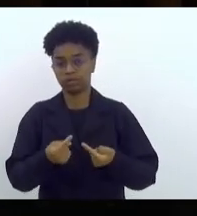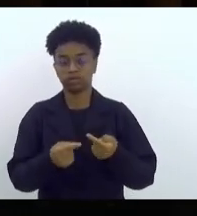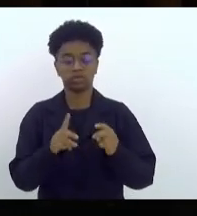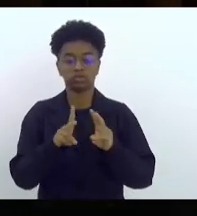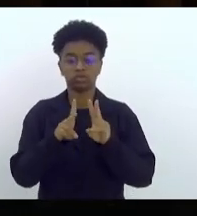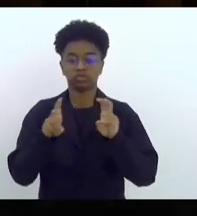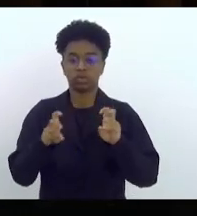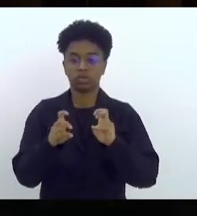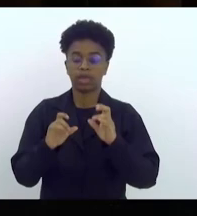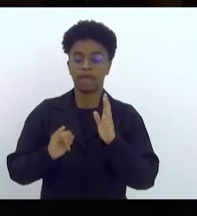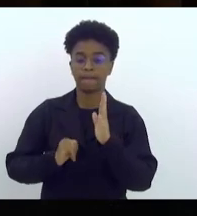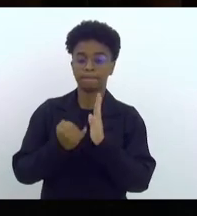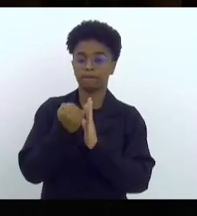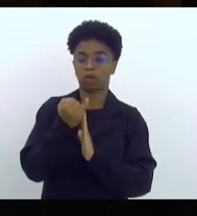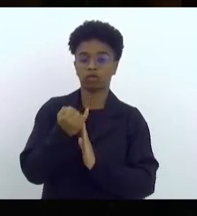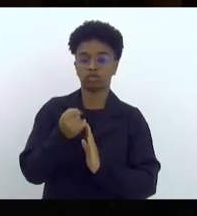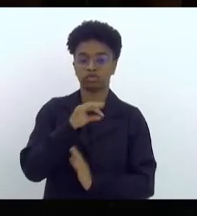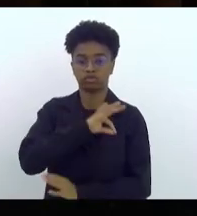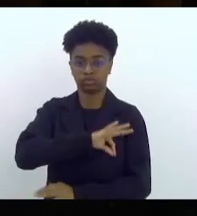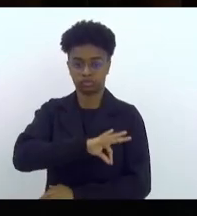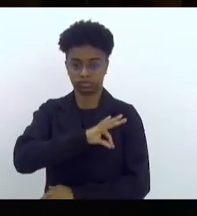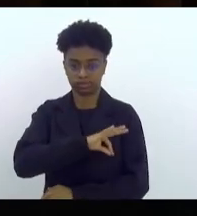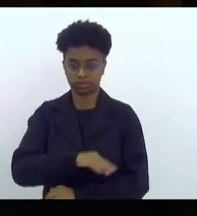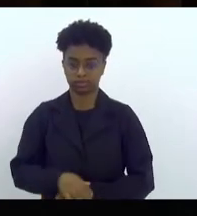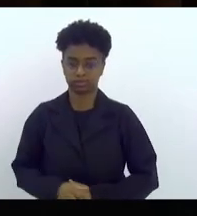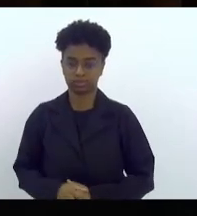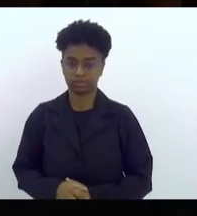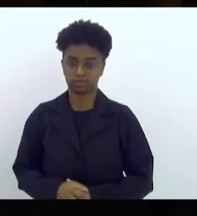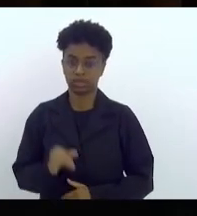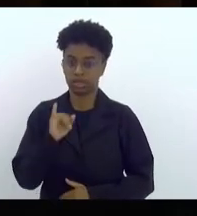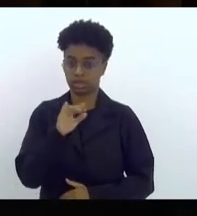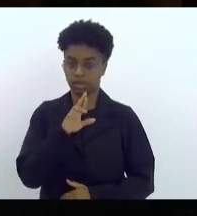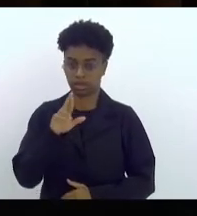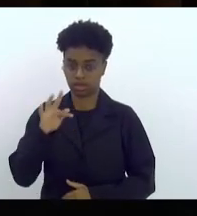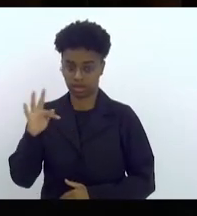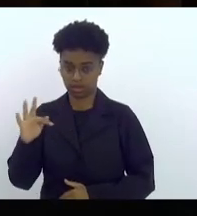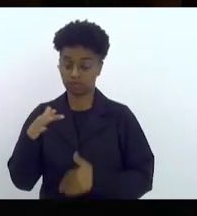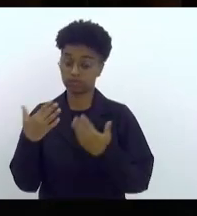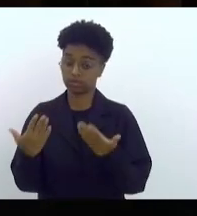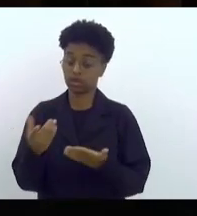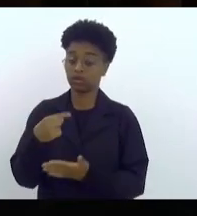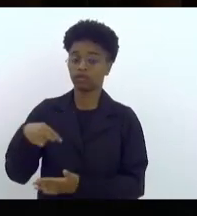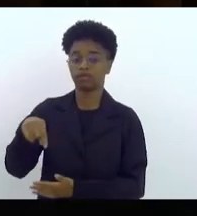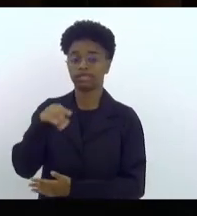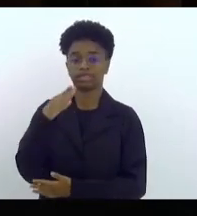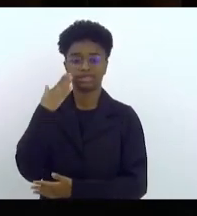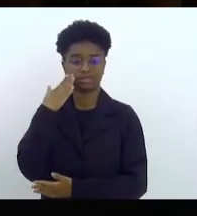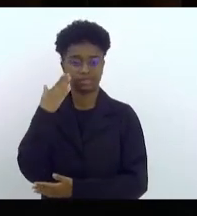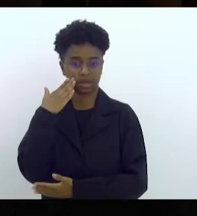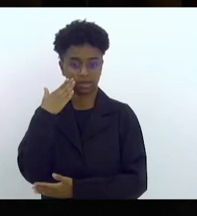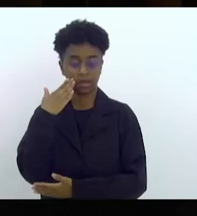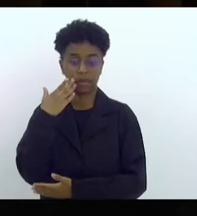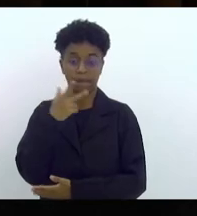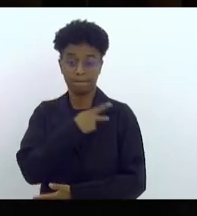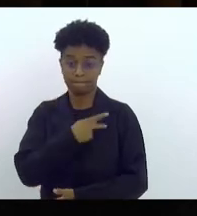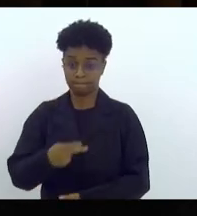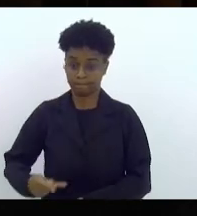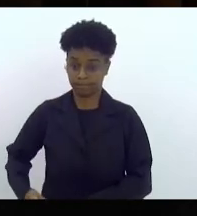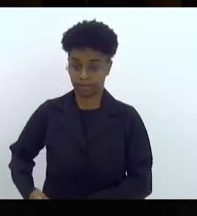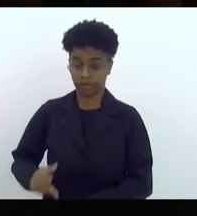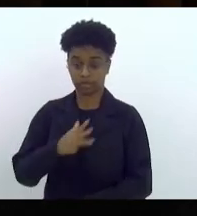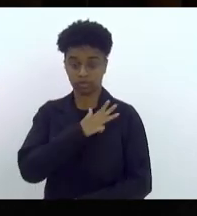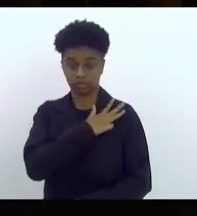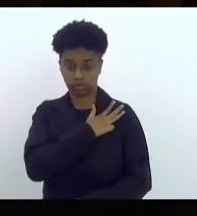imposto de renda. Todos sabem que o presidente Lula, quando em